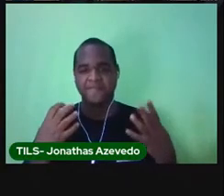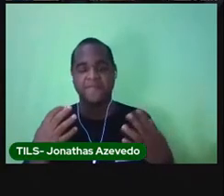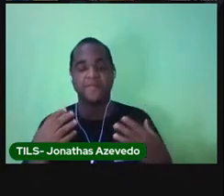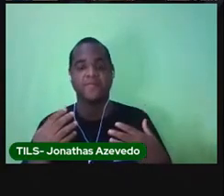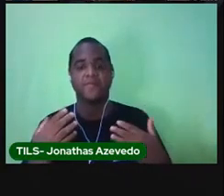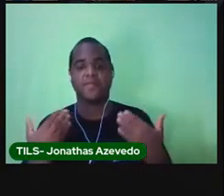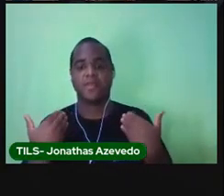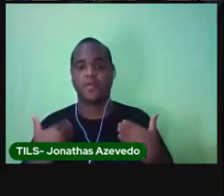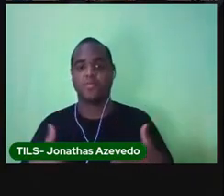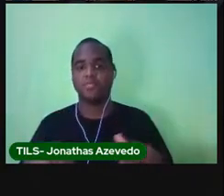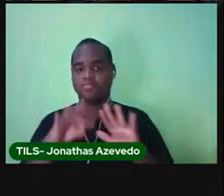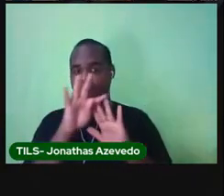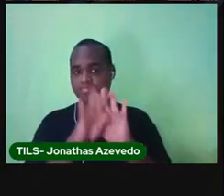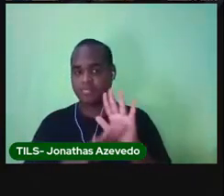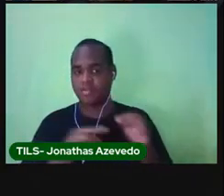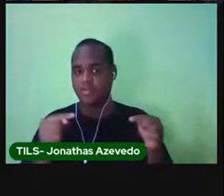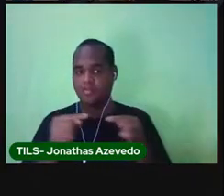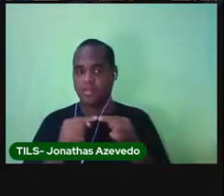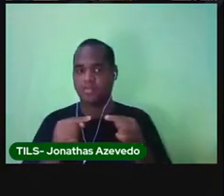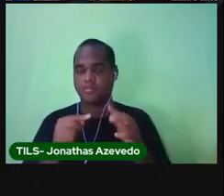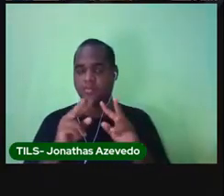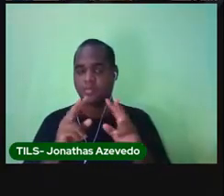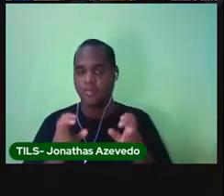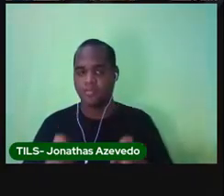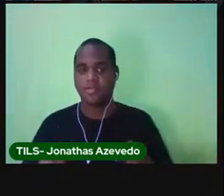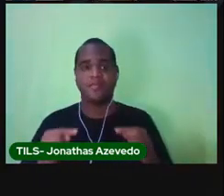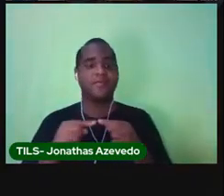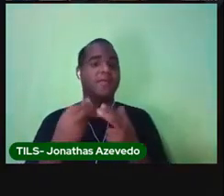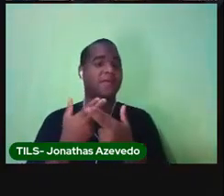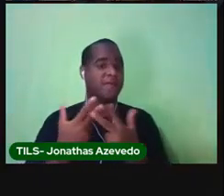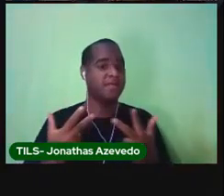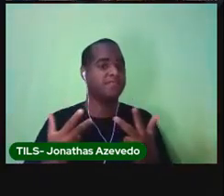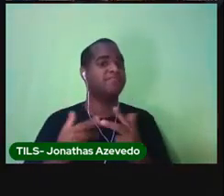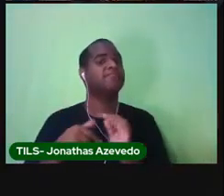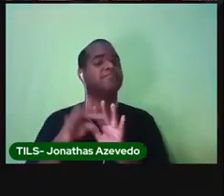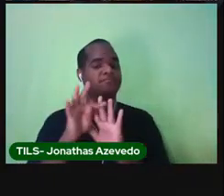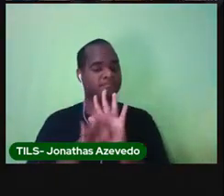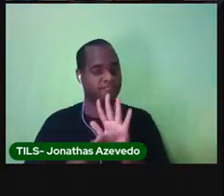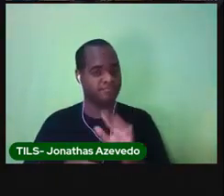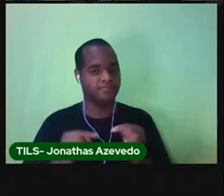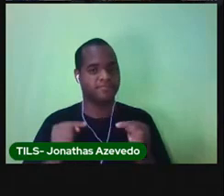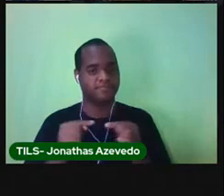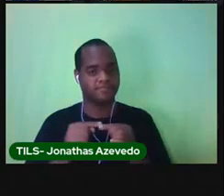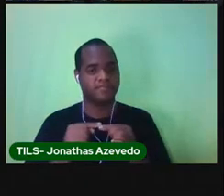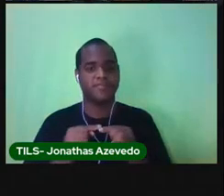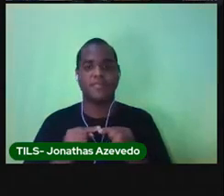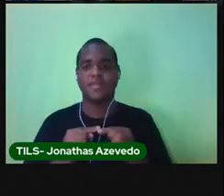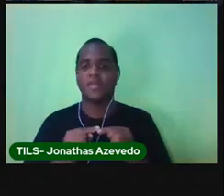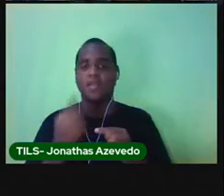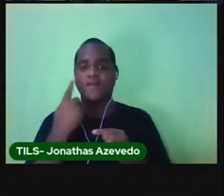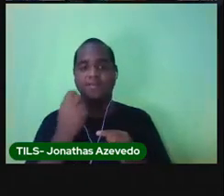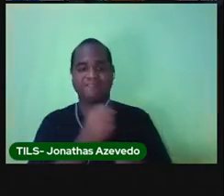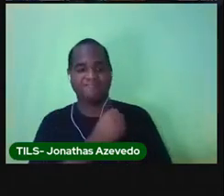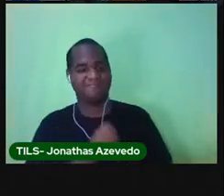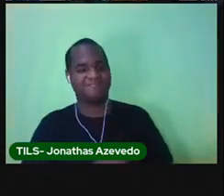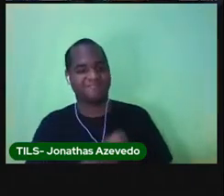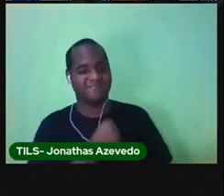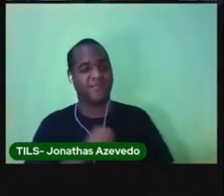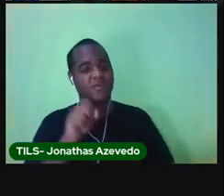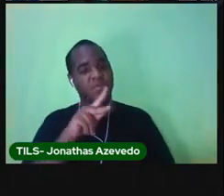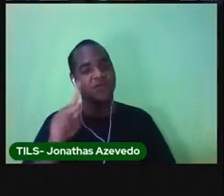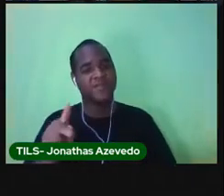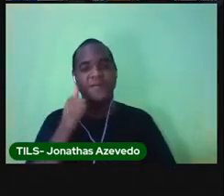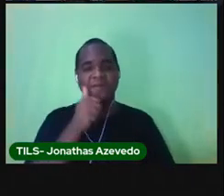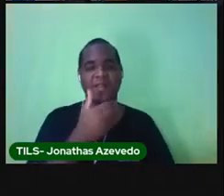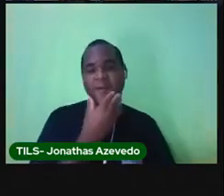do texto vai ser o assunto do seu bilhete. Aí você está com muita saudade da sua professora ou do seu